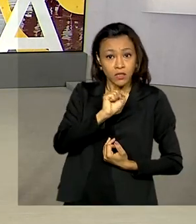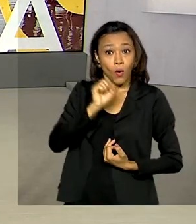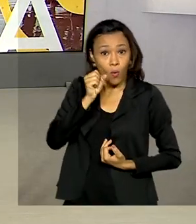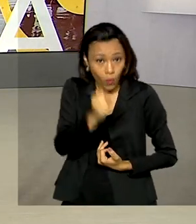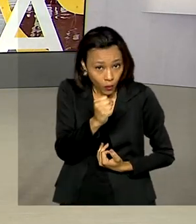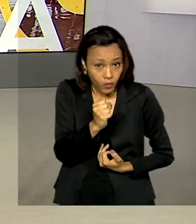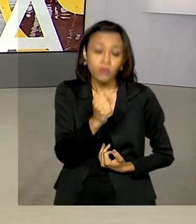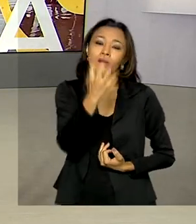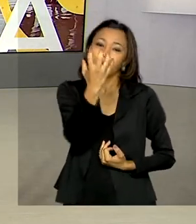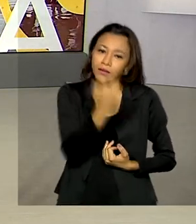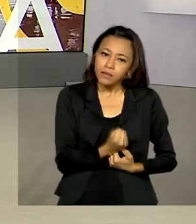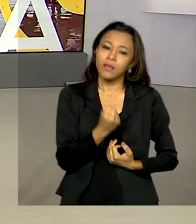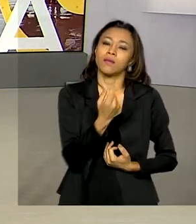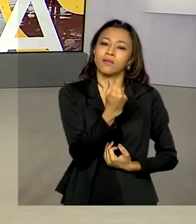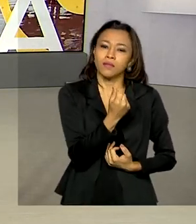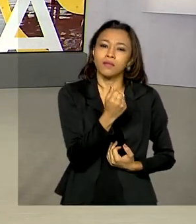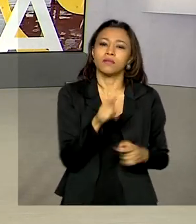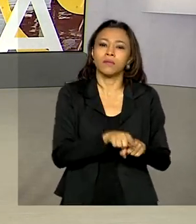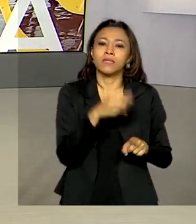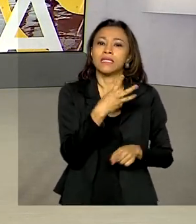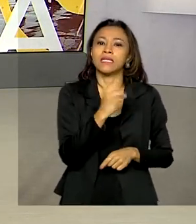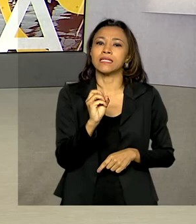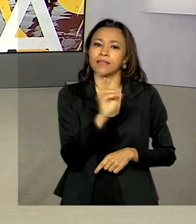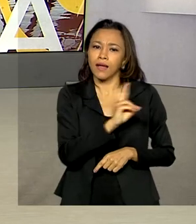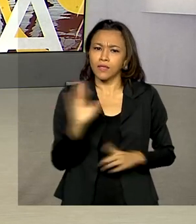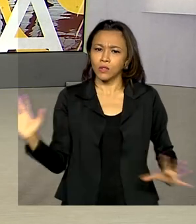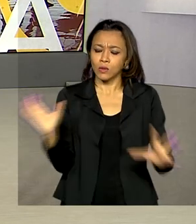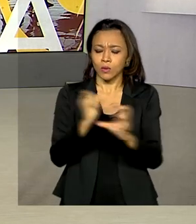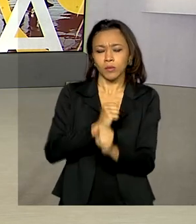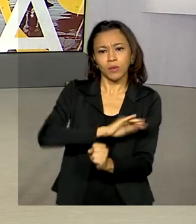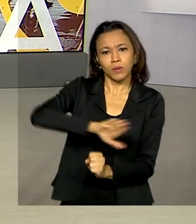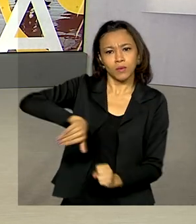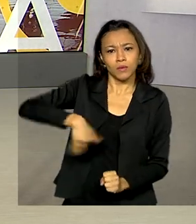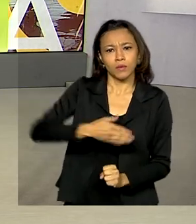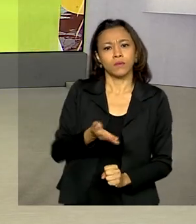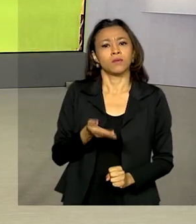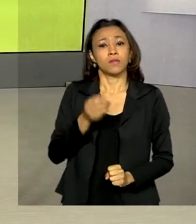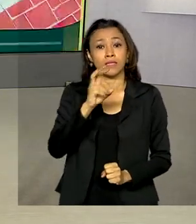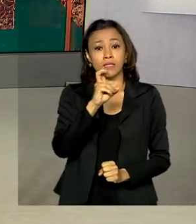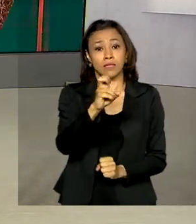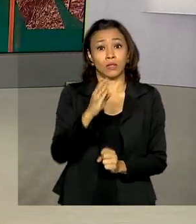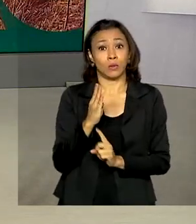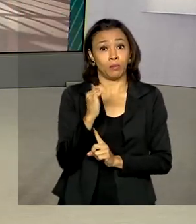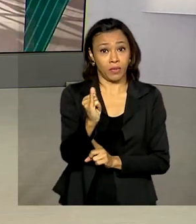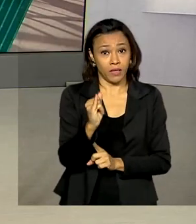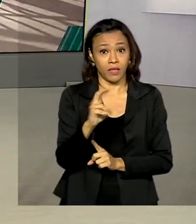auxílio extensão de 300 reais. No total serão liberados cerca de 5 bilhões e meio de reais. hoje